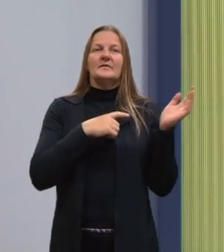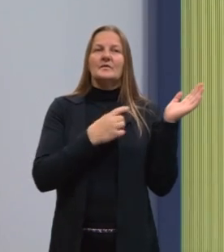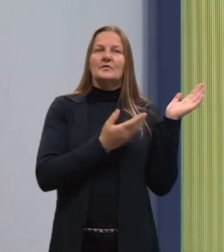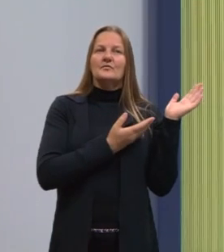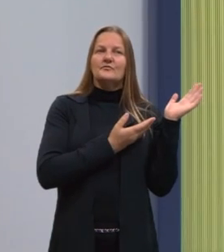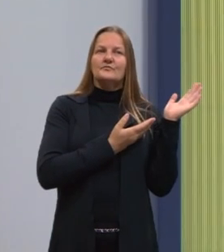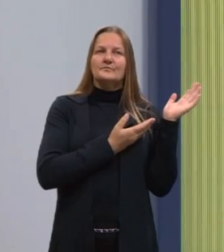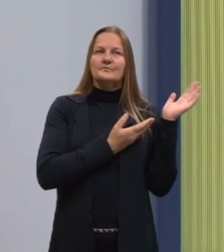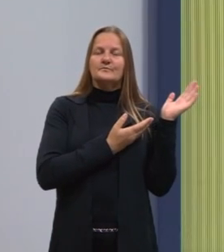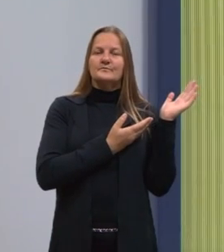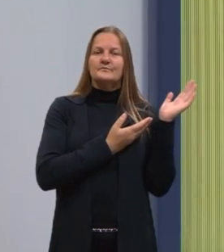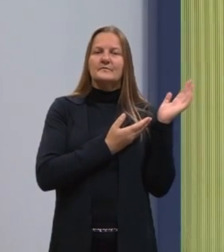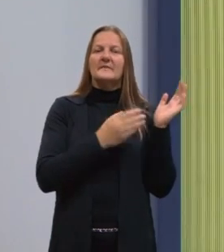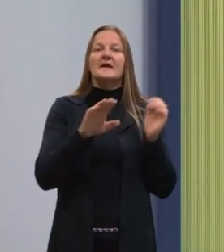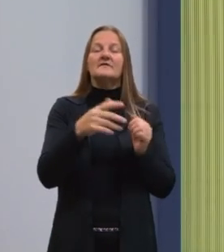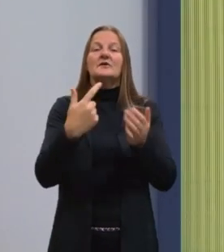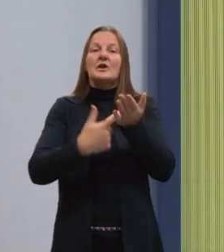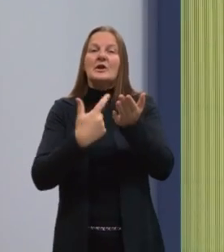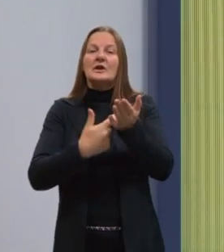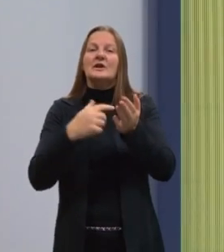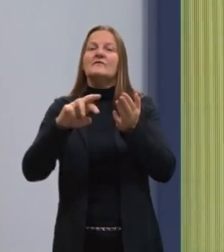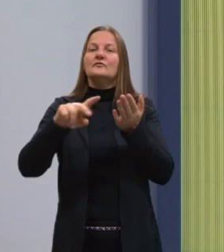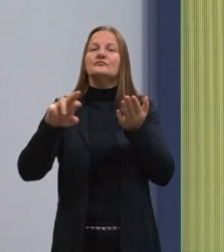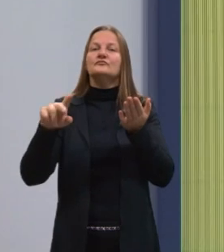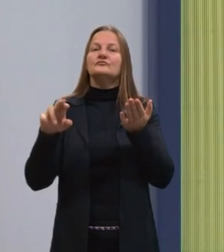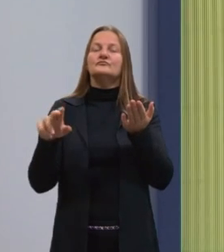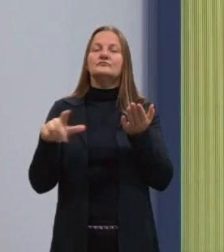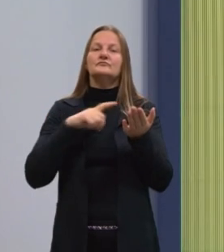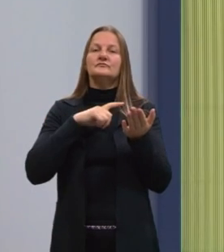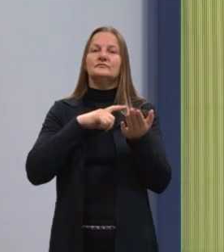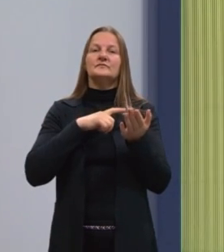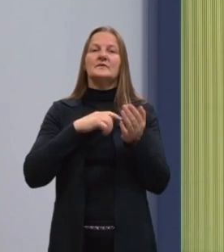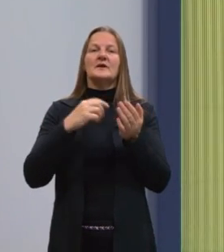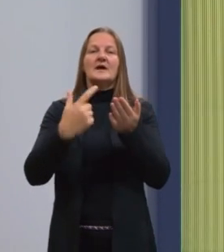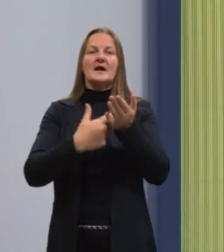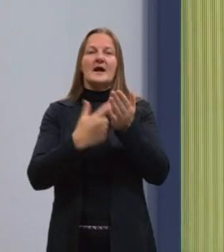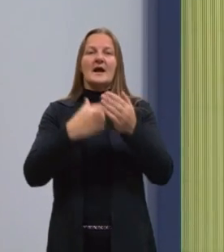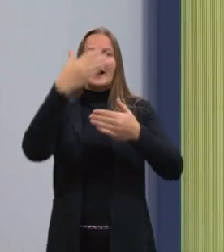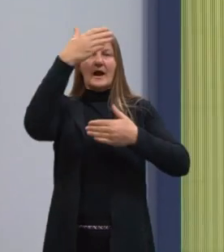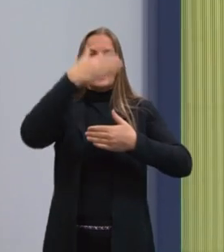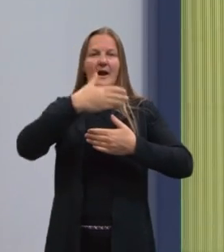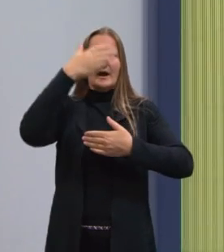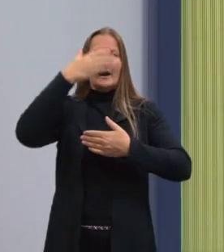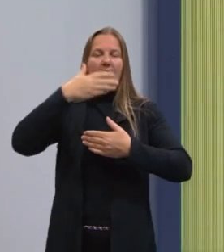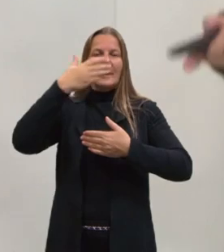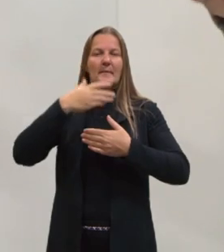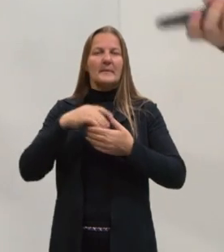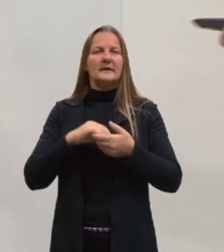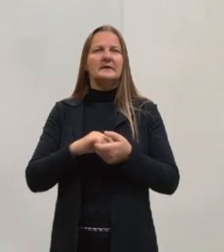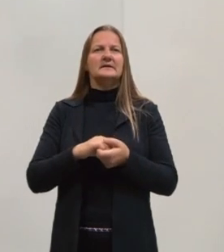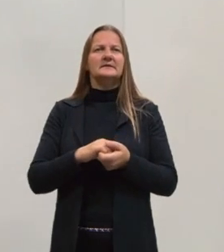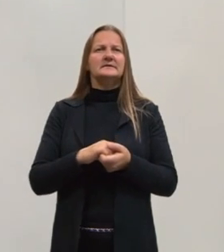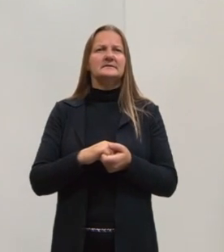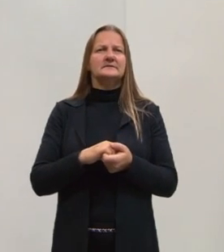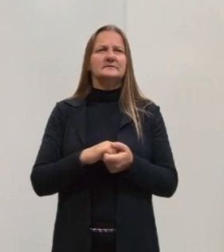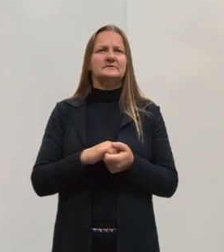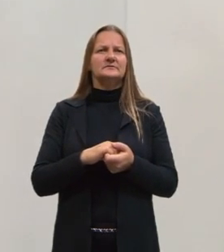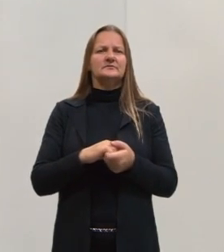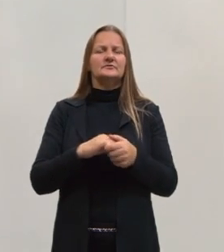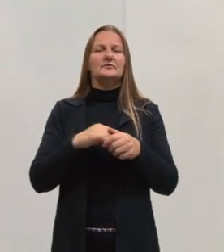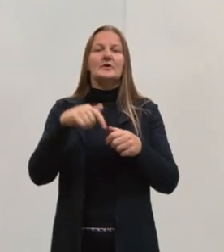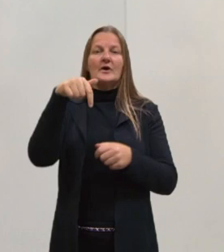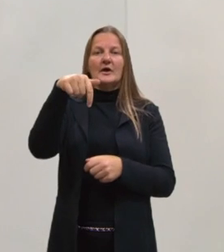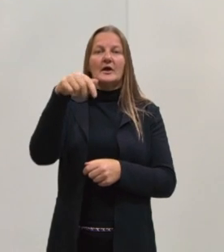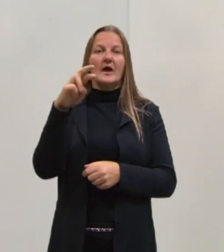ele, apesar dessas versões que eu coloquei aqui, essas capas serem pagas, nesse QR Code